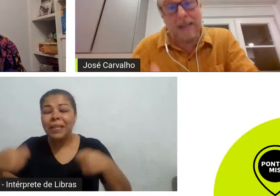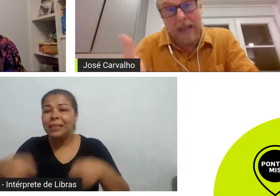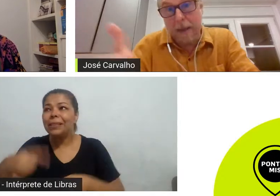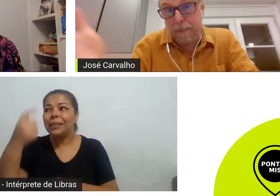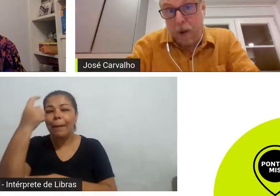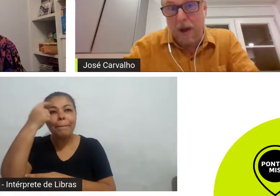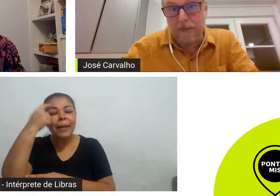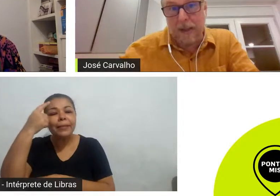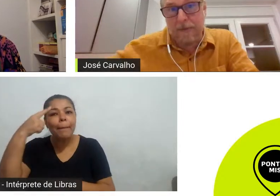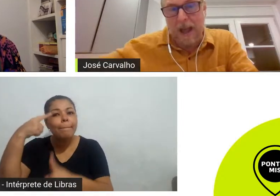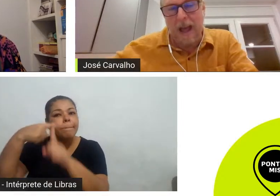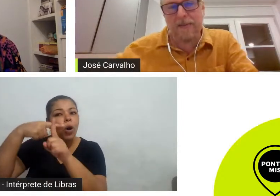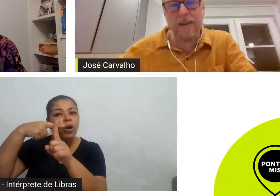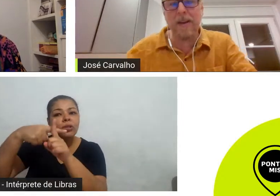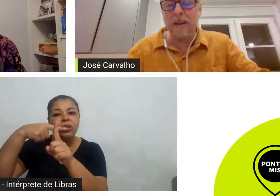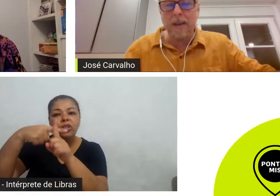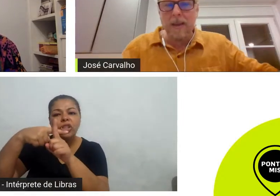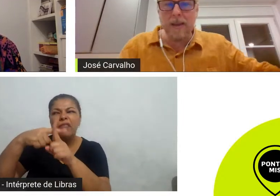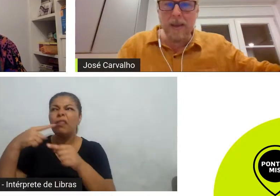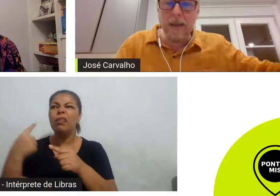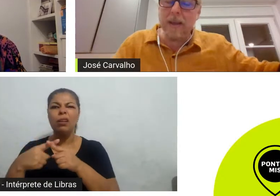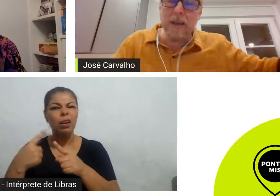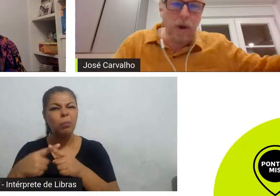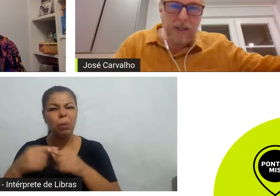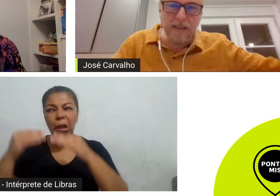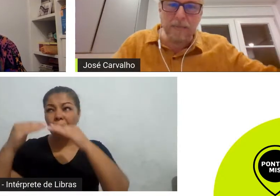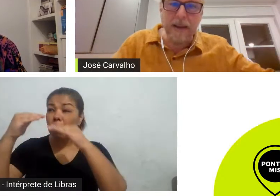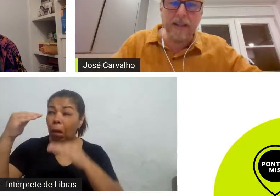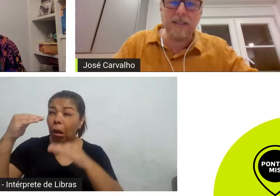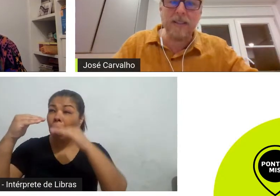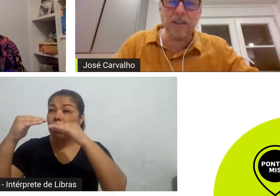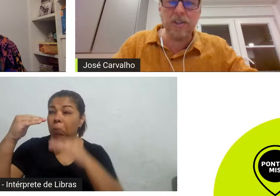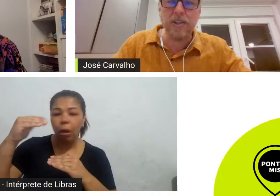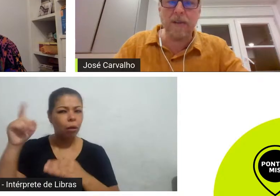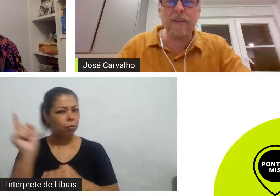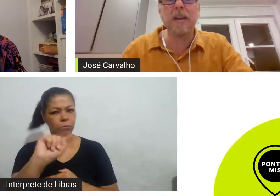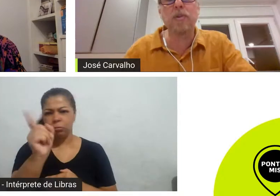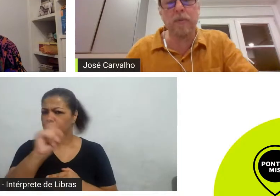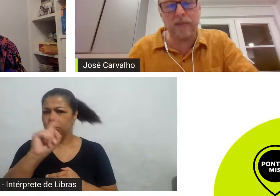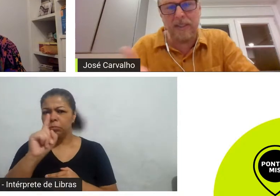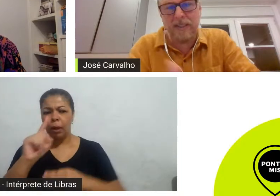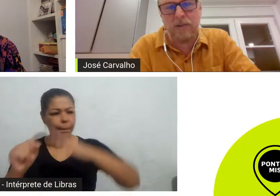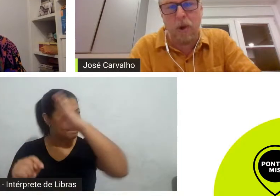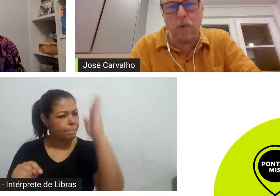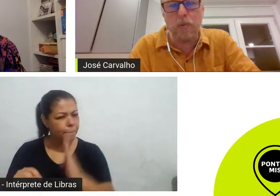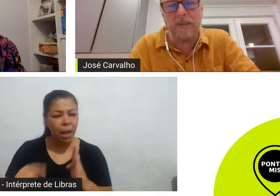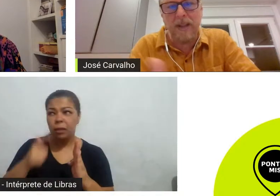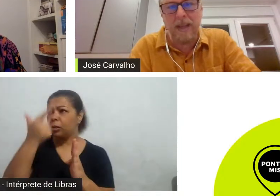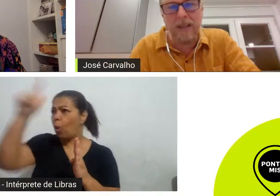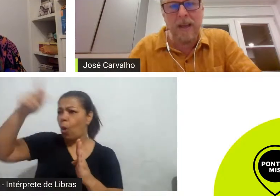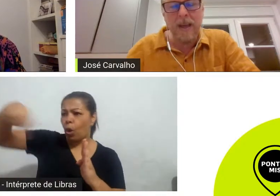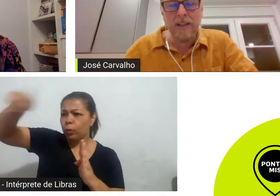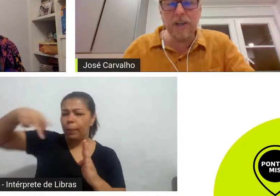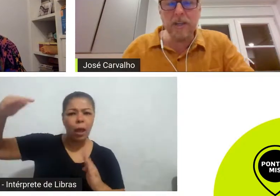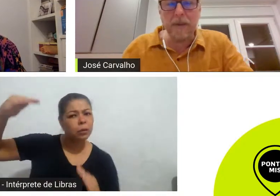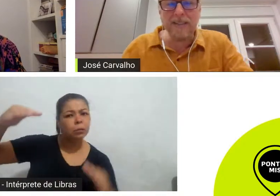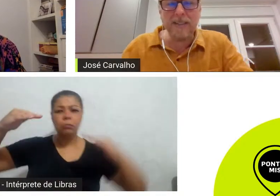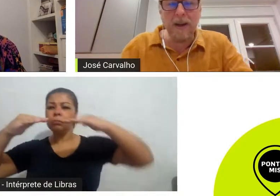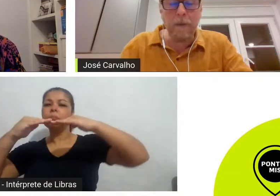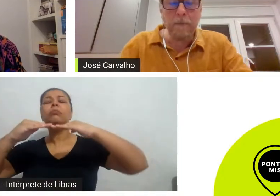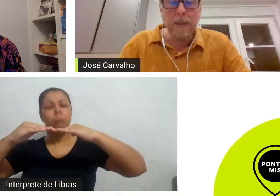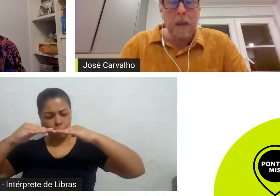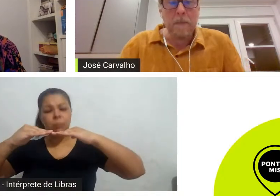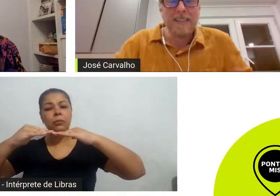e aí está aí a prova da Flávia e outras experiências que a gente está vendo como você citou algumas aí de